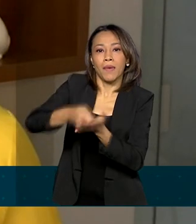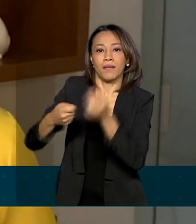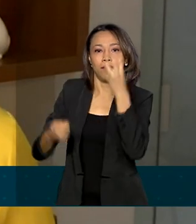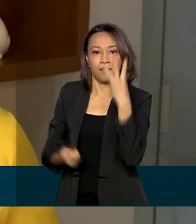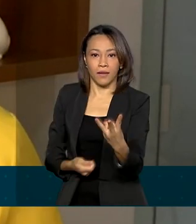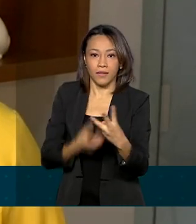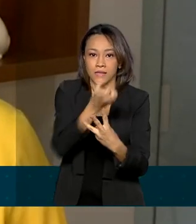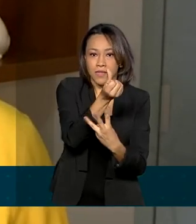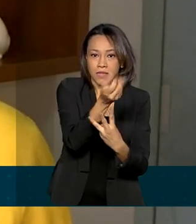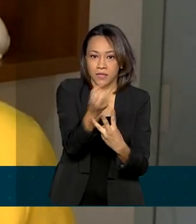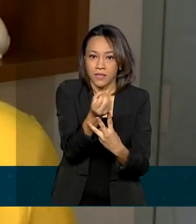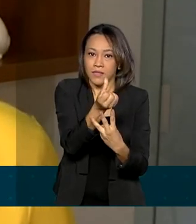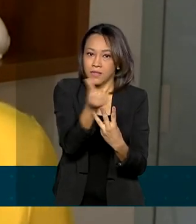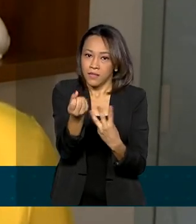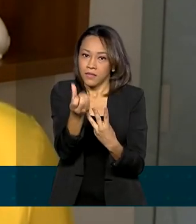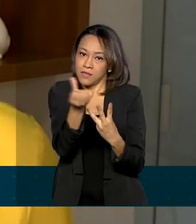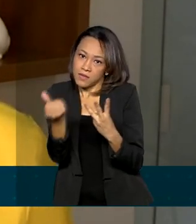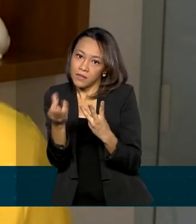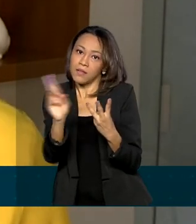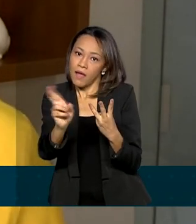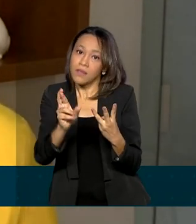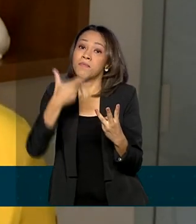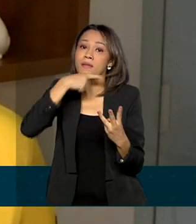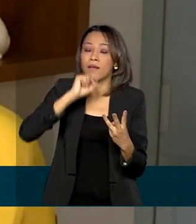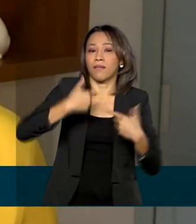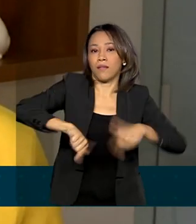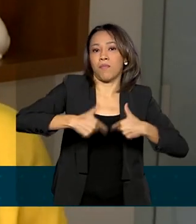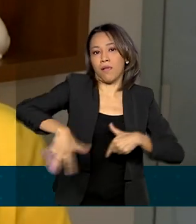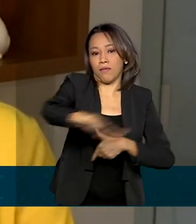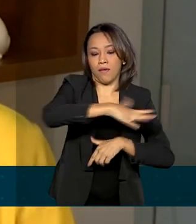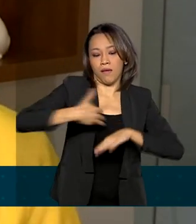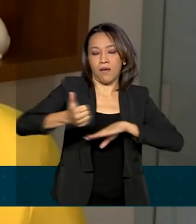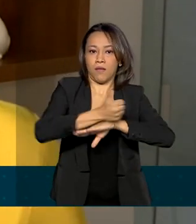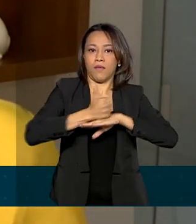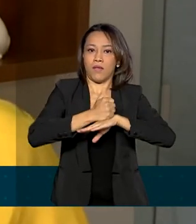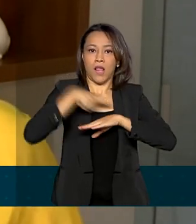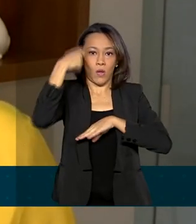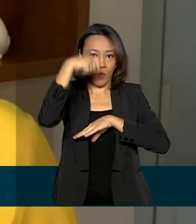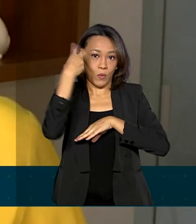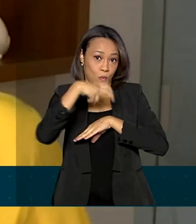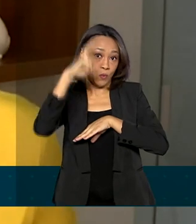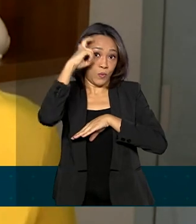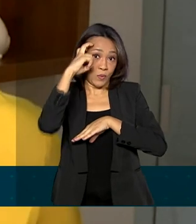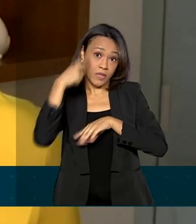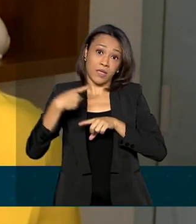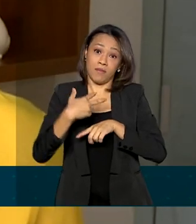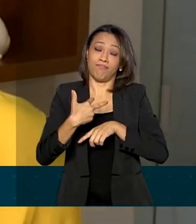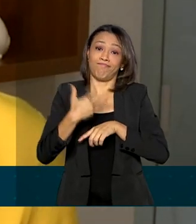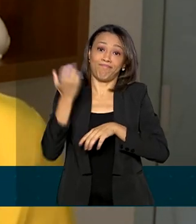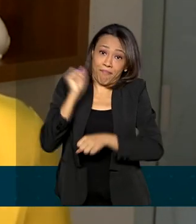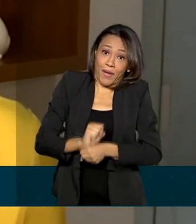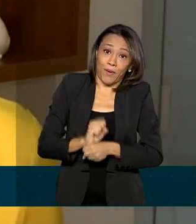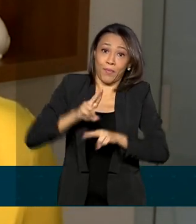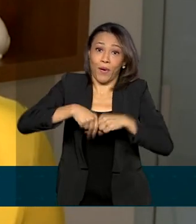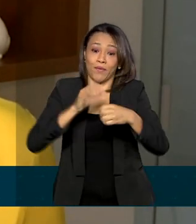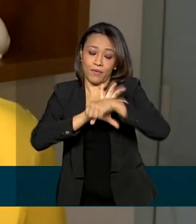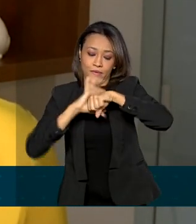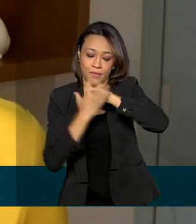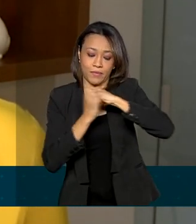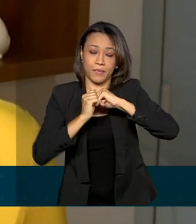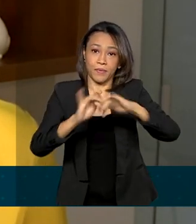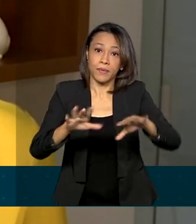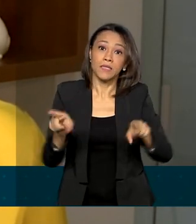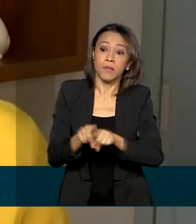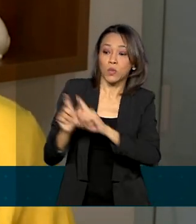600 reais a trabalhadores da cultura que tiveram as atividades suspensas, no apoio à manutenção de